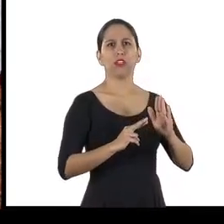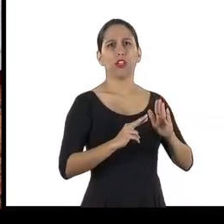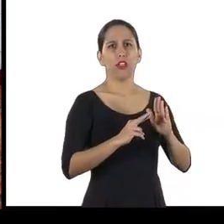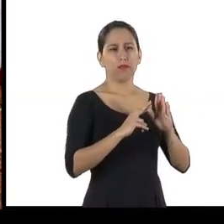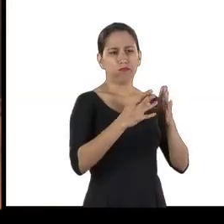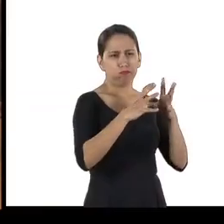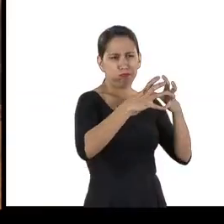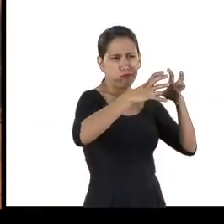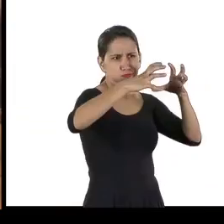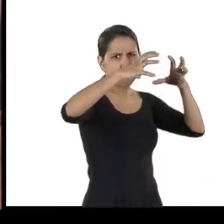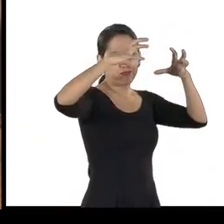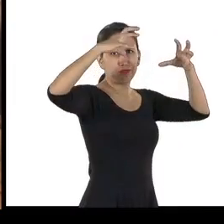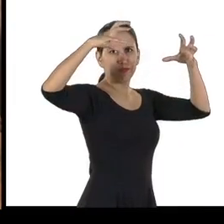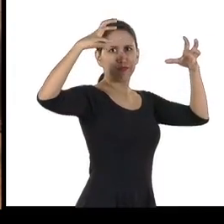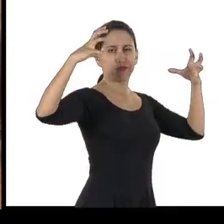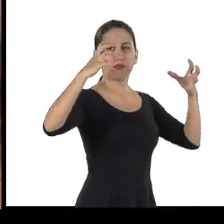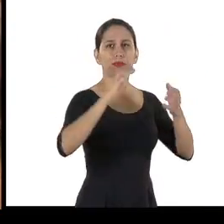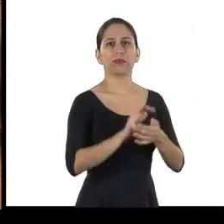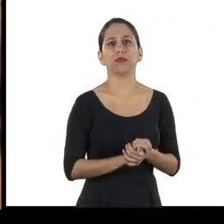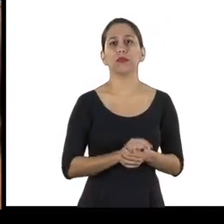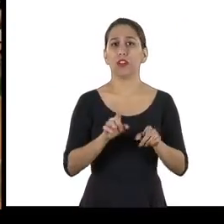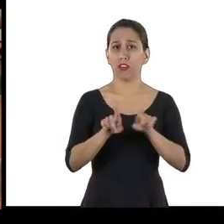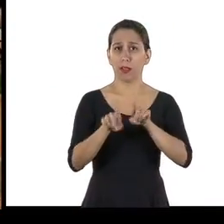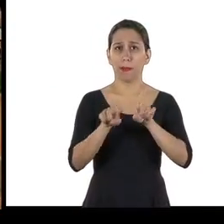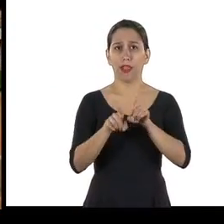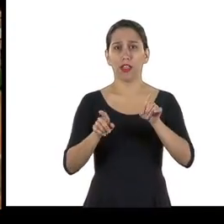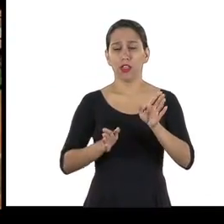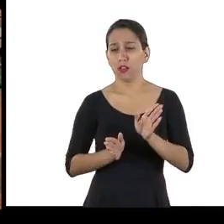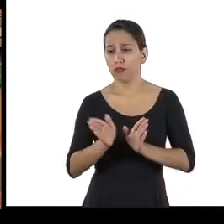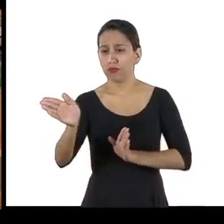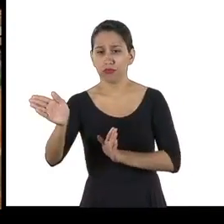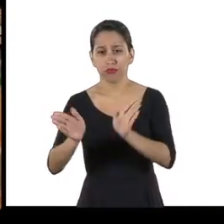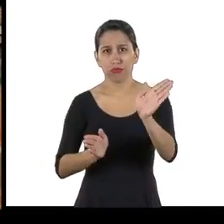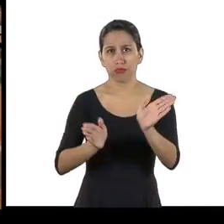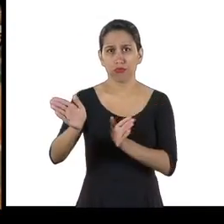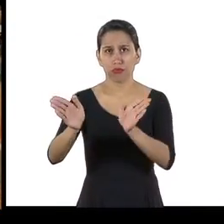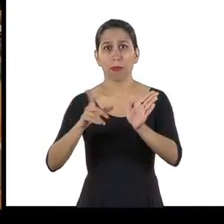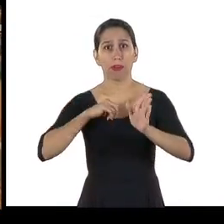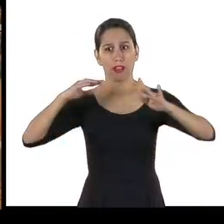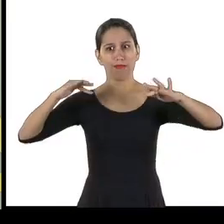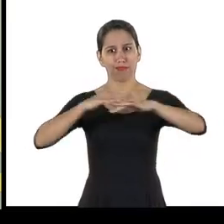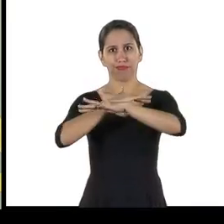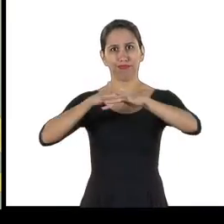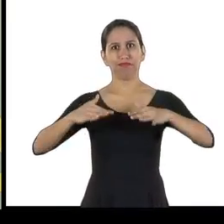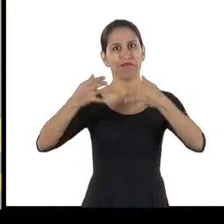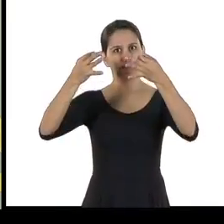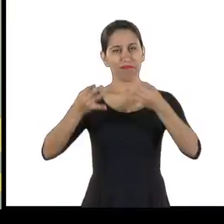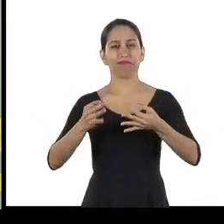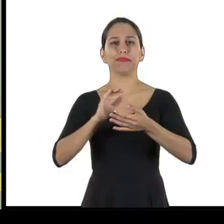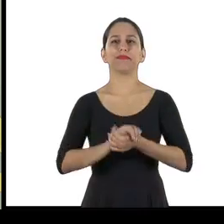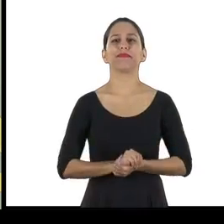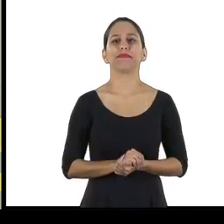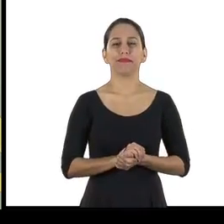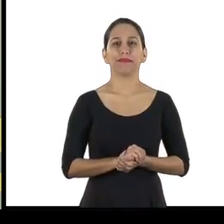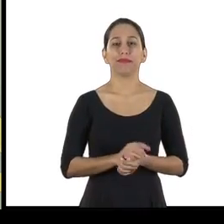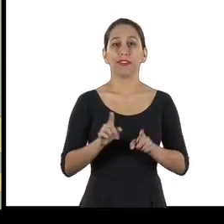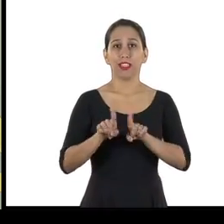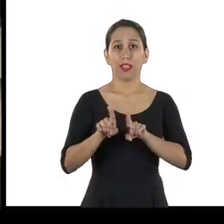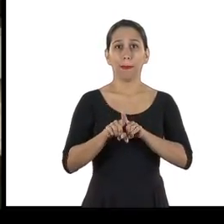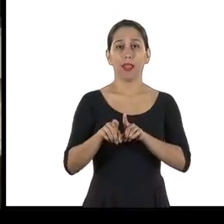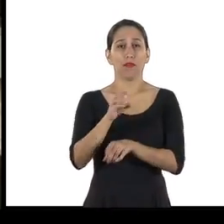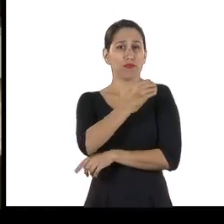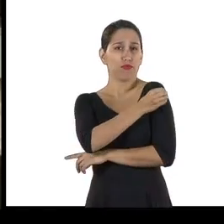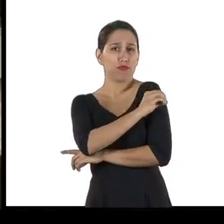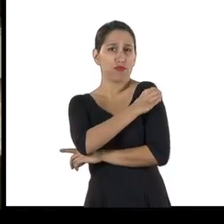e também de vias de acesso com um bom plano de trânsito, oficinas de manutenção em